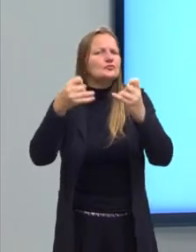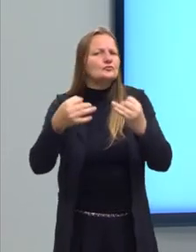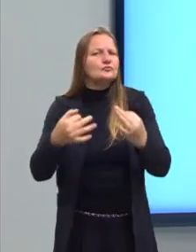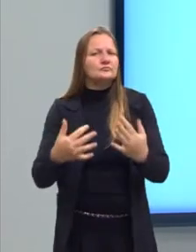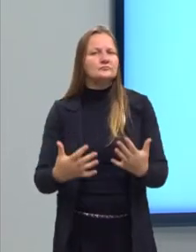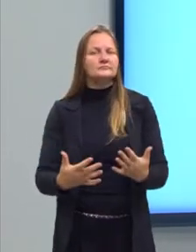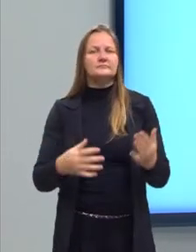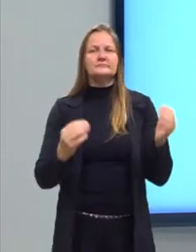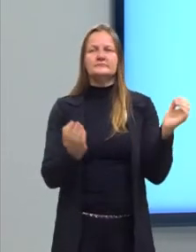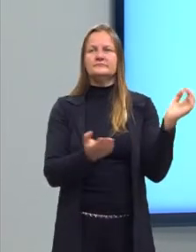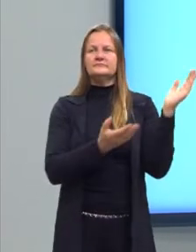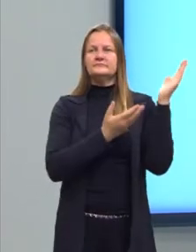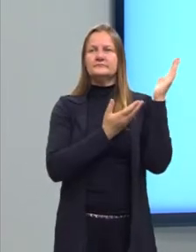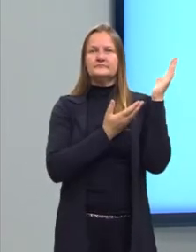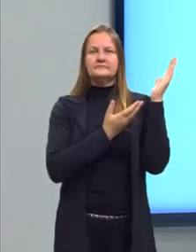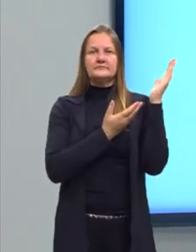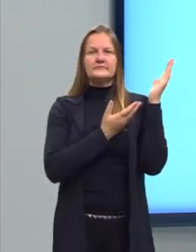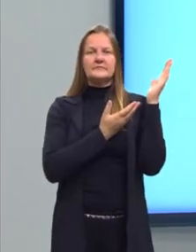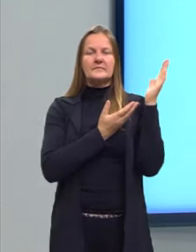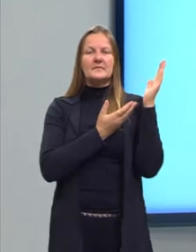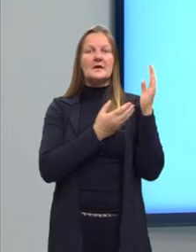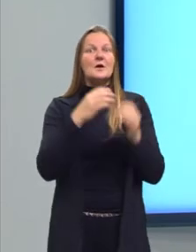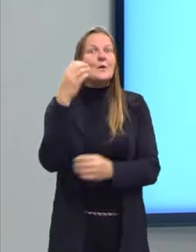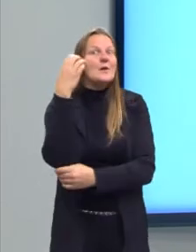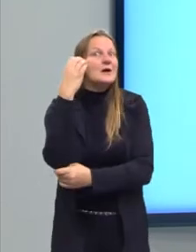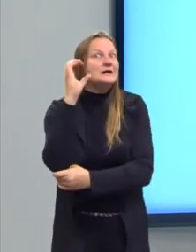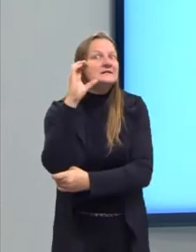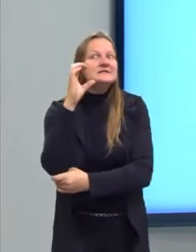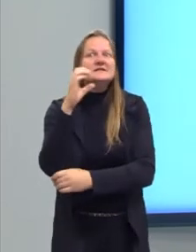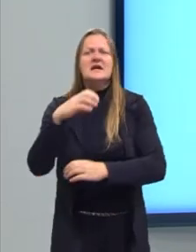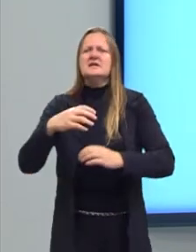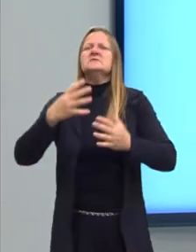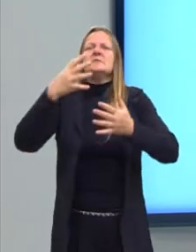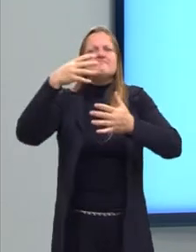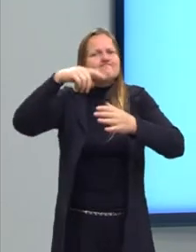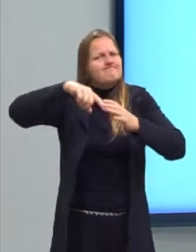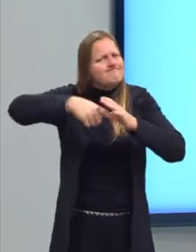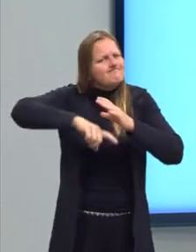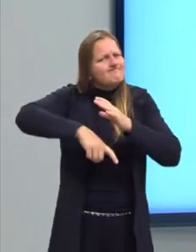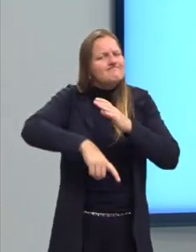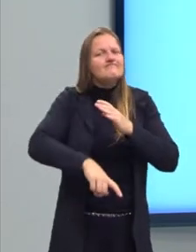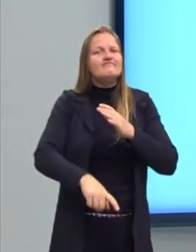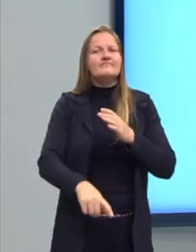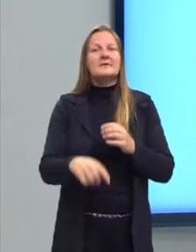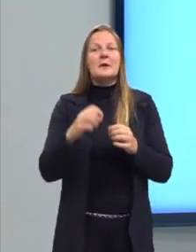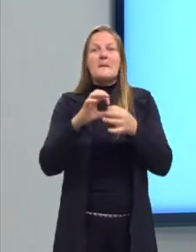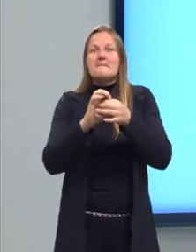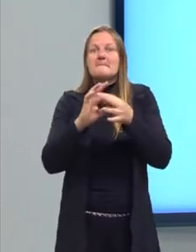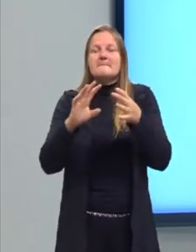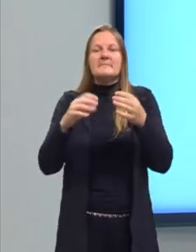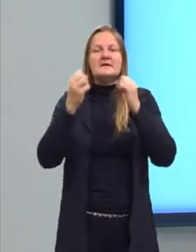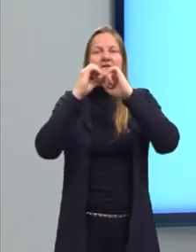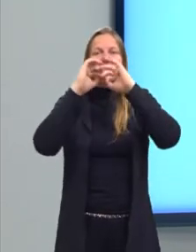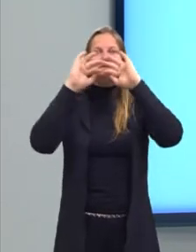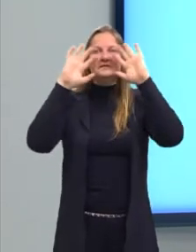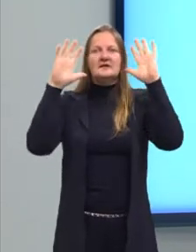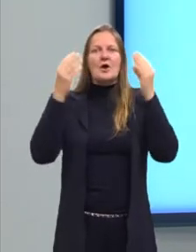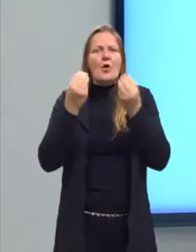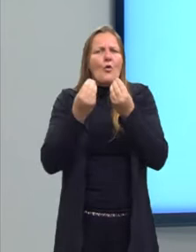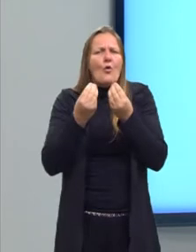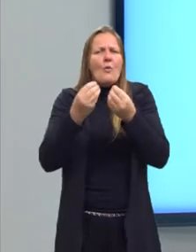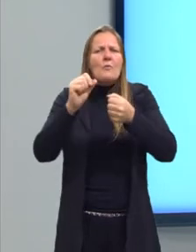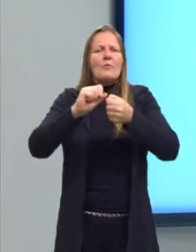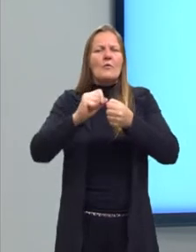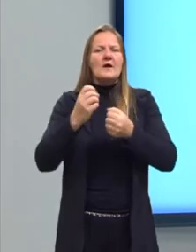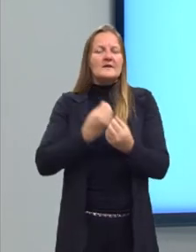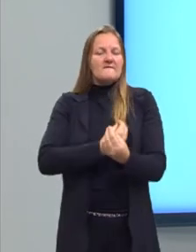Ecologia é uma ciência complexa que nos permite entender como os